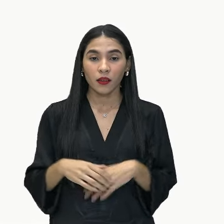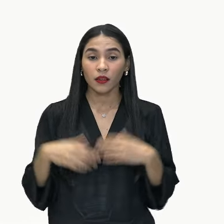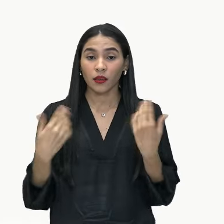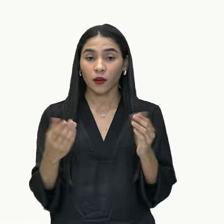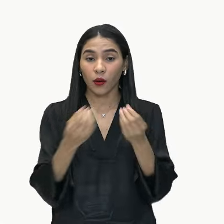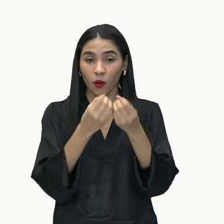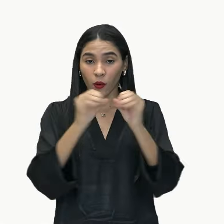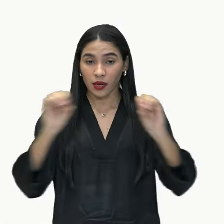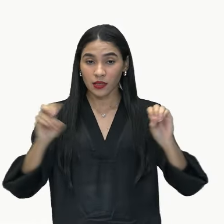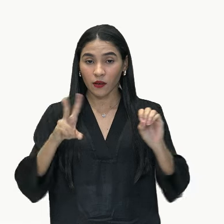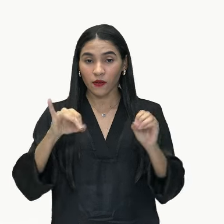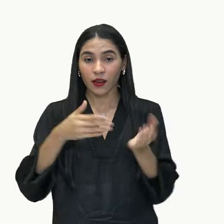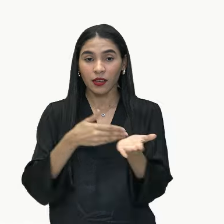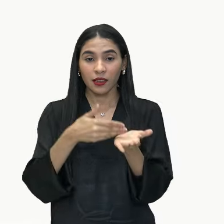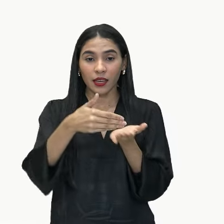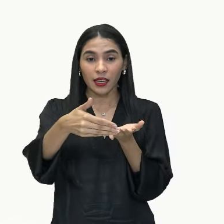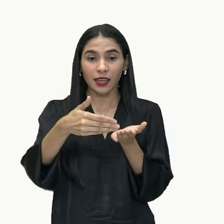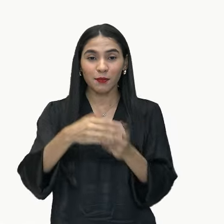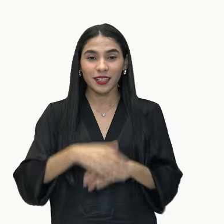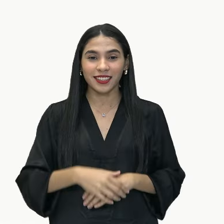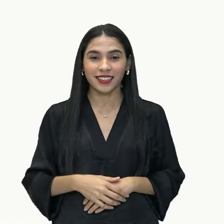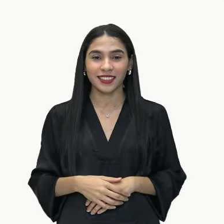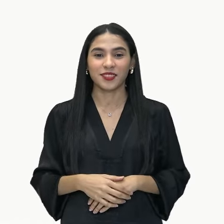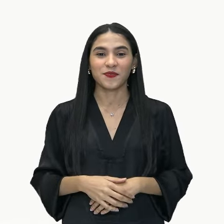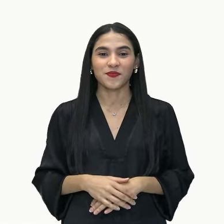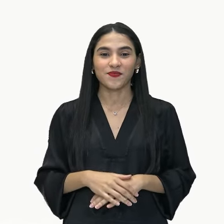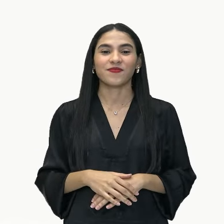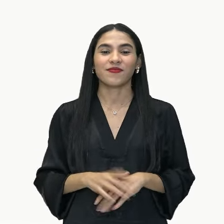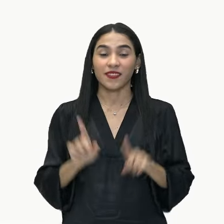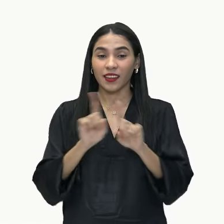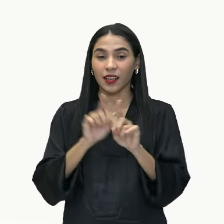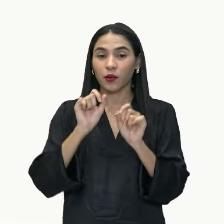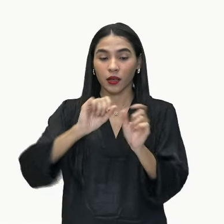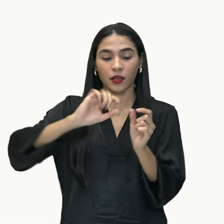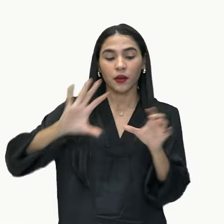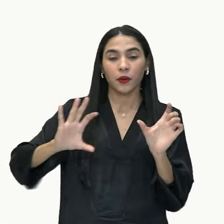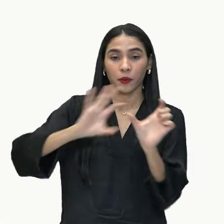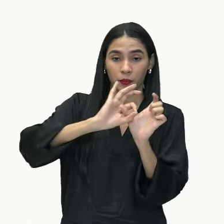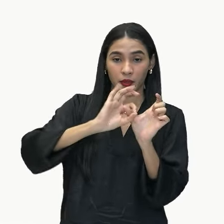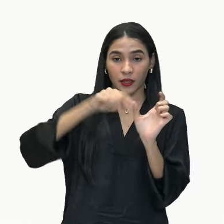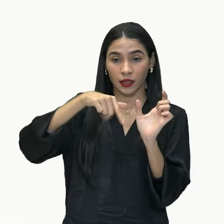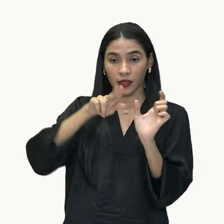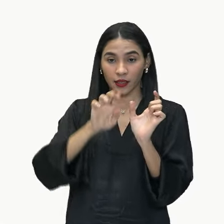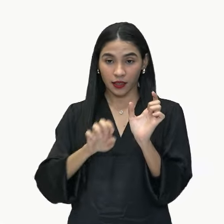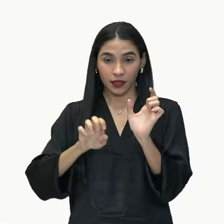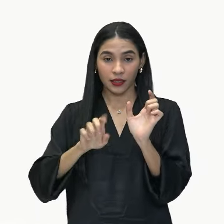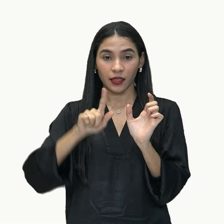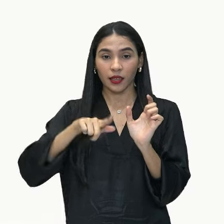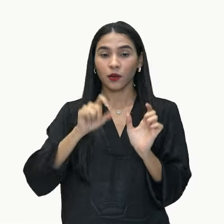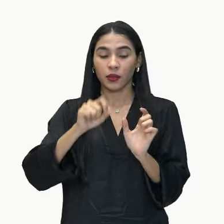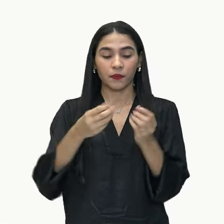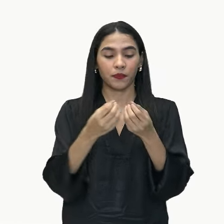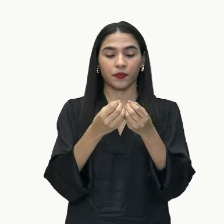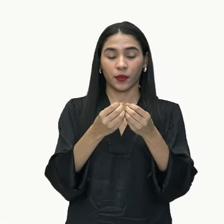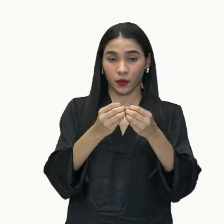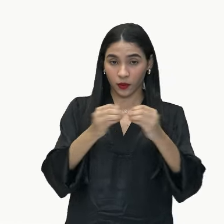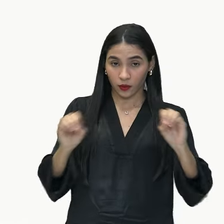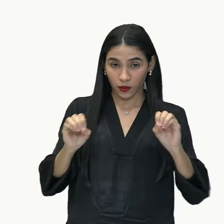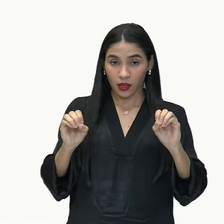que vai iniciar por esse conectivo, que no caso aqui é a conjunção aqui, é a minha oração